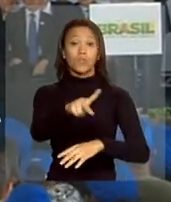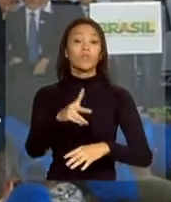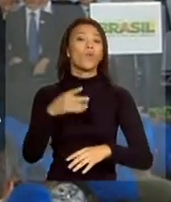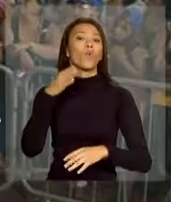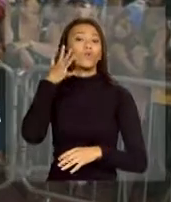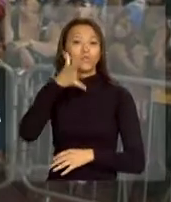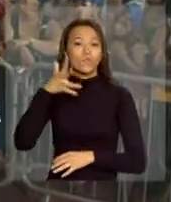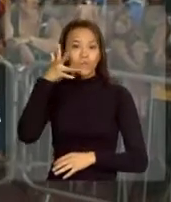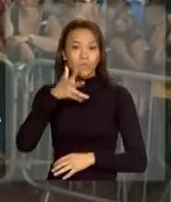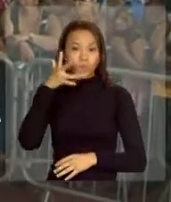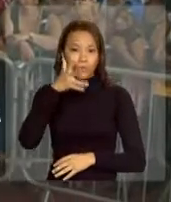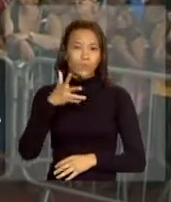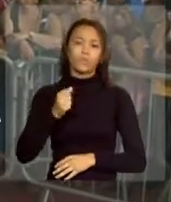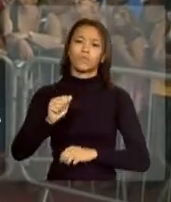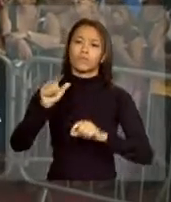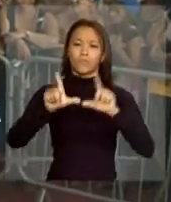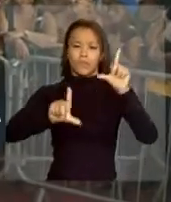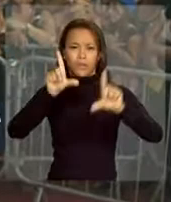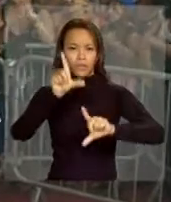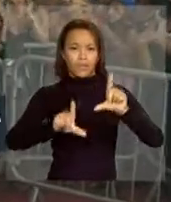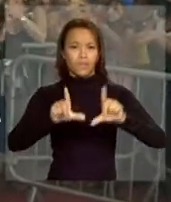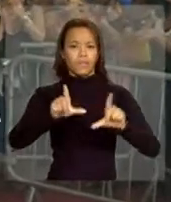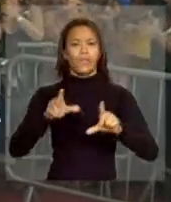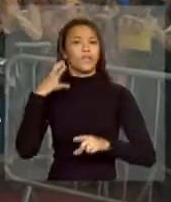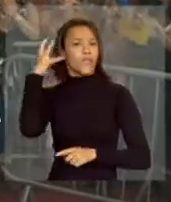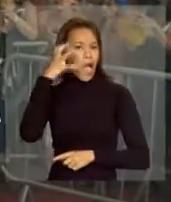de TV e de rádio dessa semana.